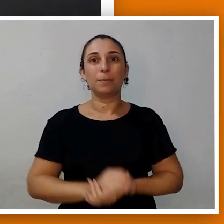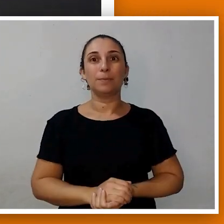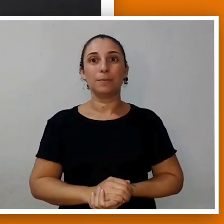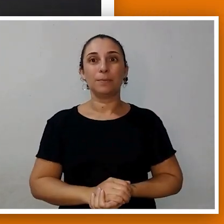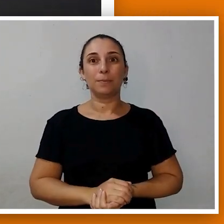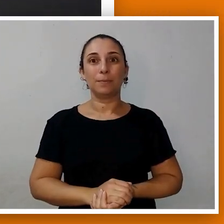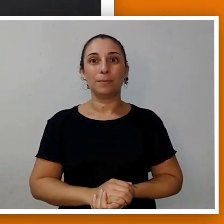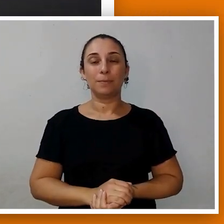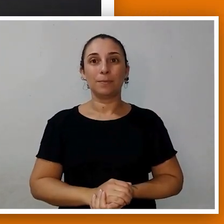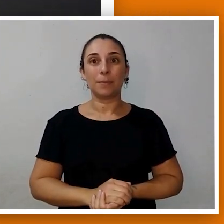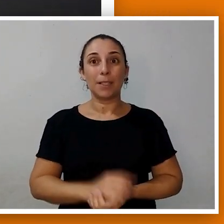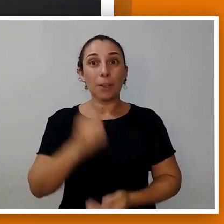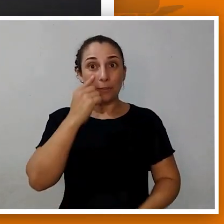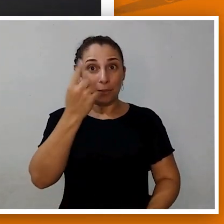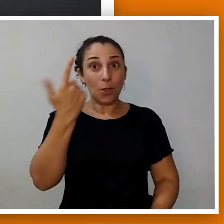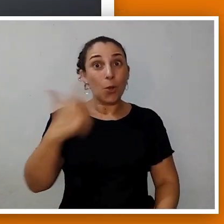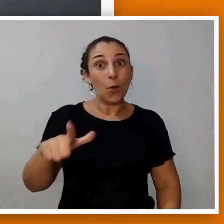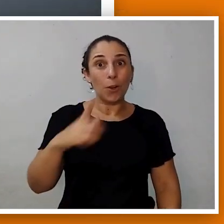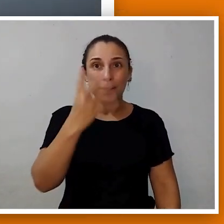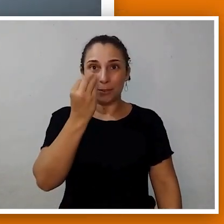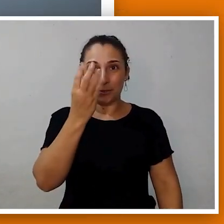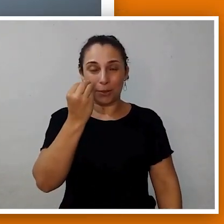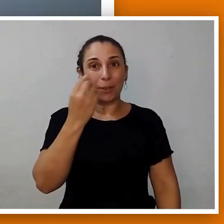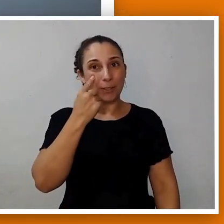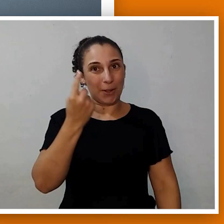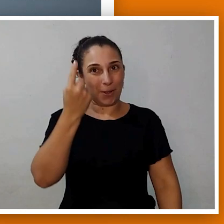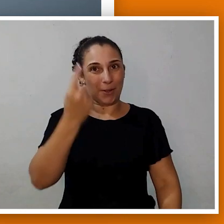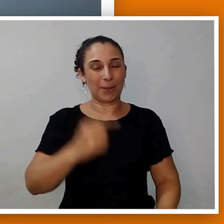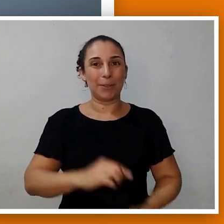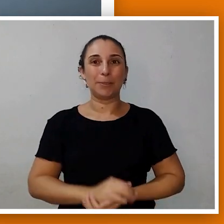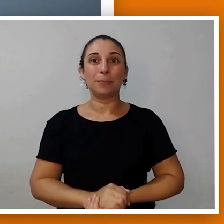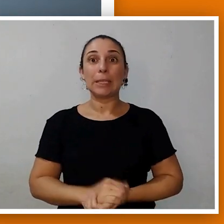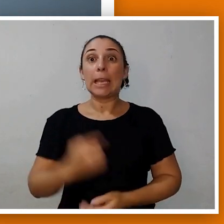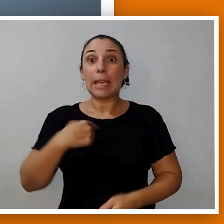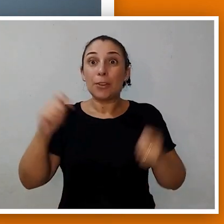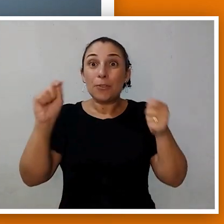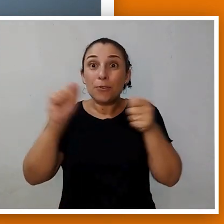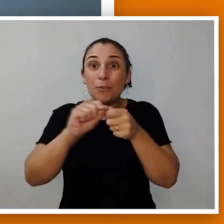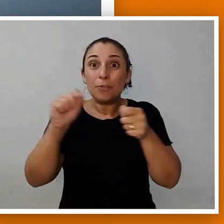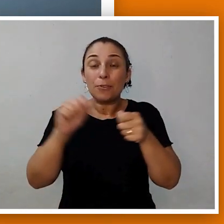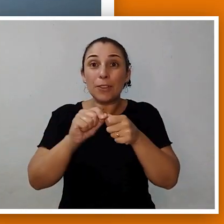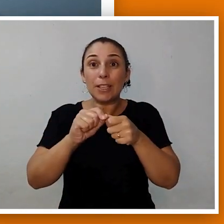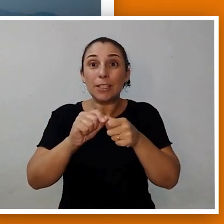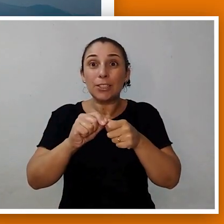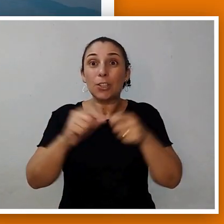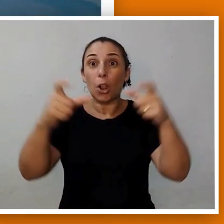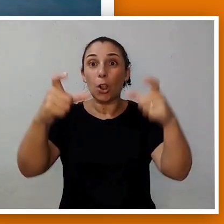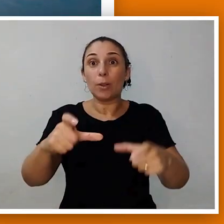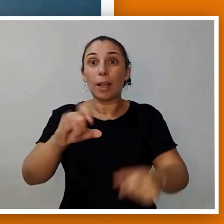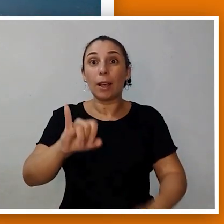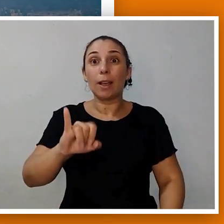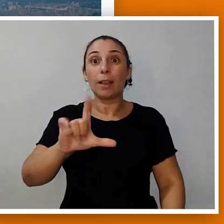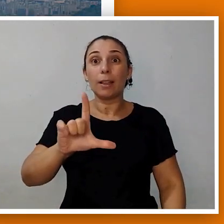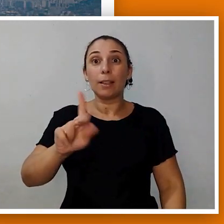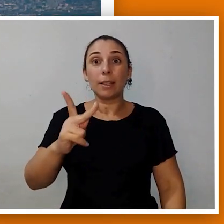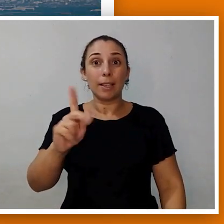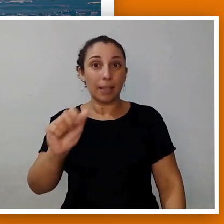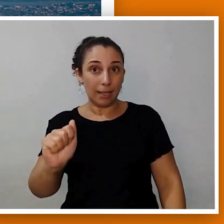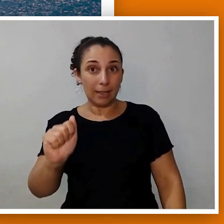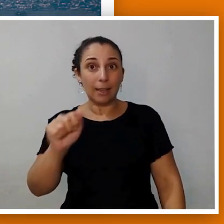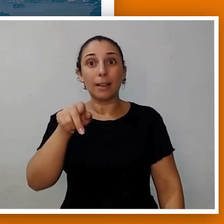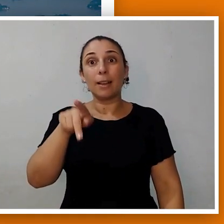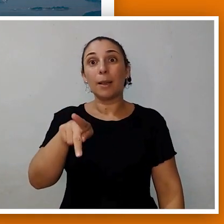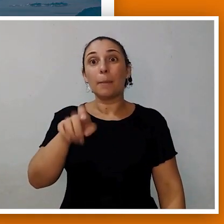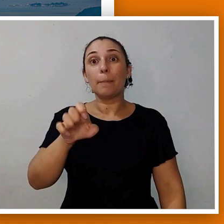sobre um desses dois planetas. Vamos ver mais um exemplo. Produção, coloca, por favor, aquela foto que eu fiz da ilha de